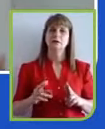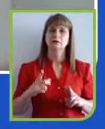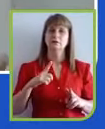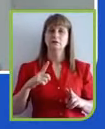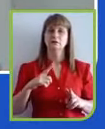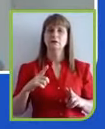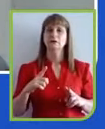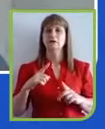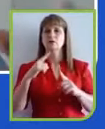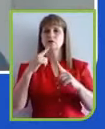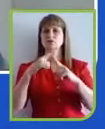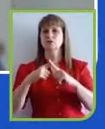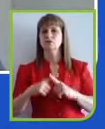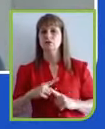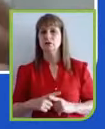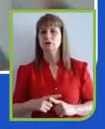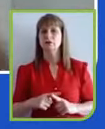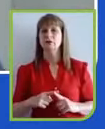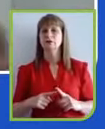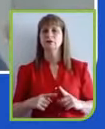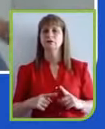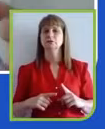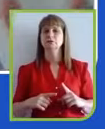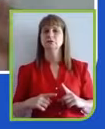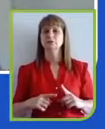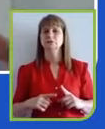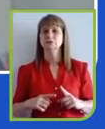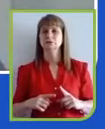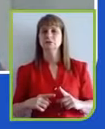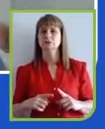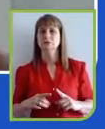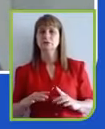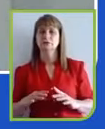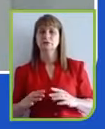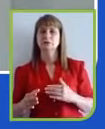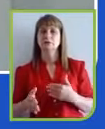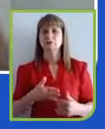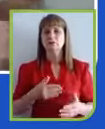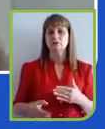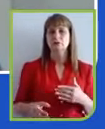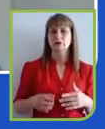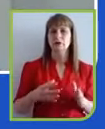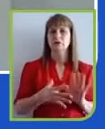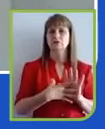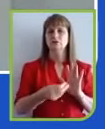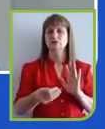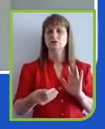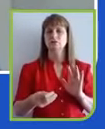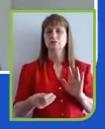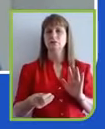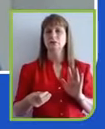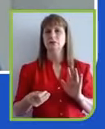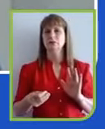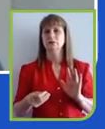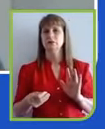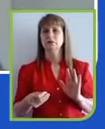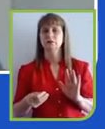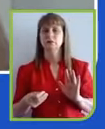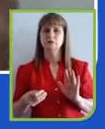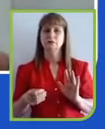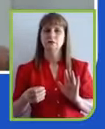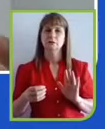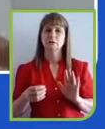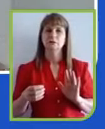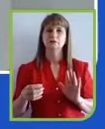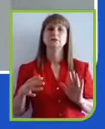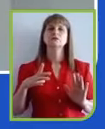entre qualquer tipo de organização que você está participando de um fórum e essa sinergia é possível quando se